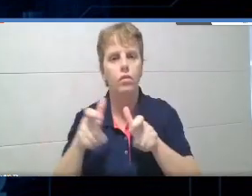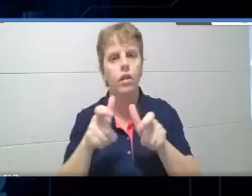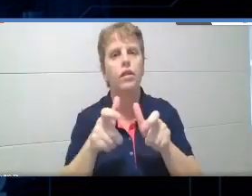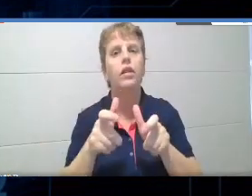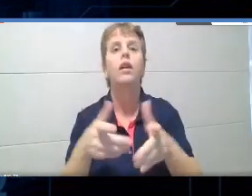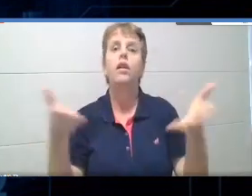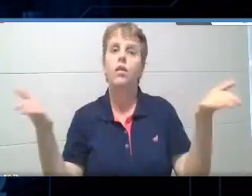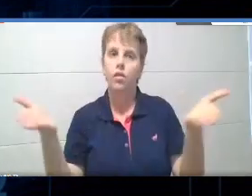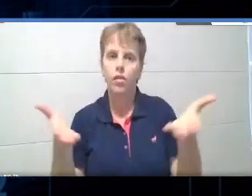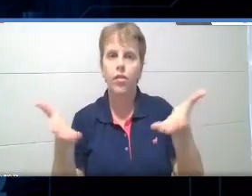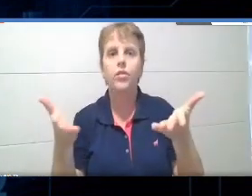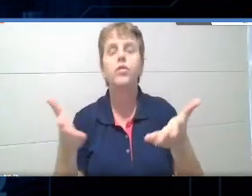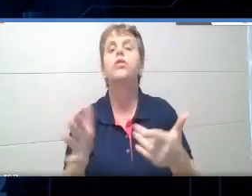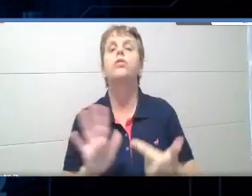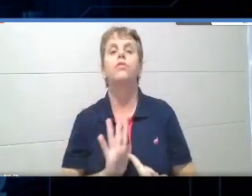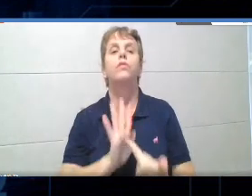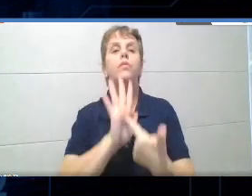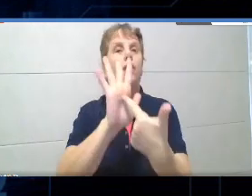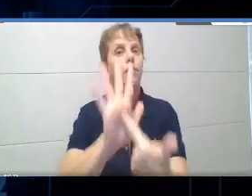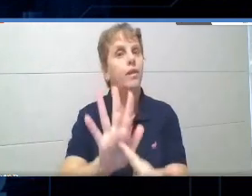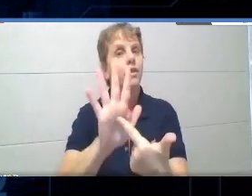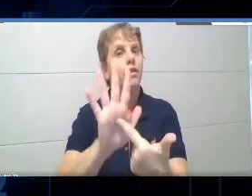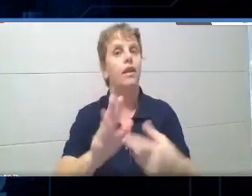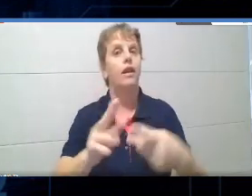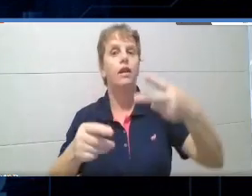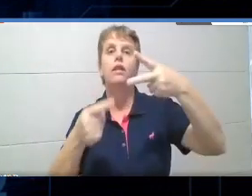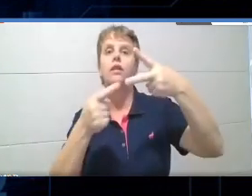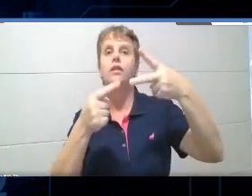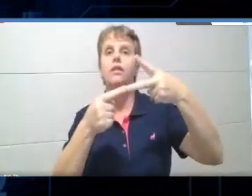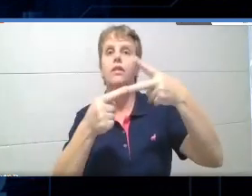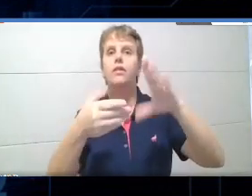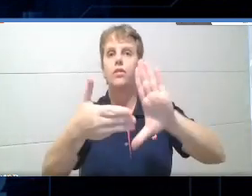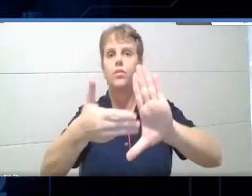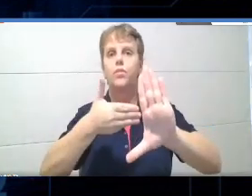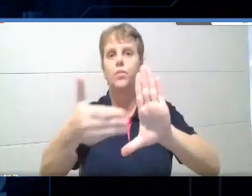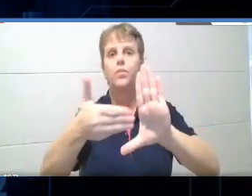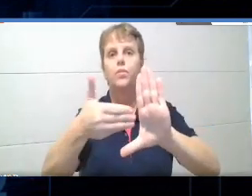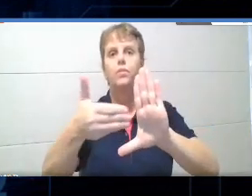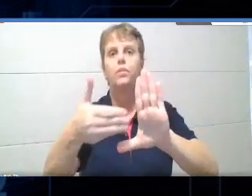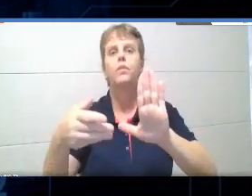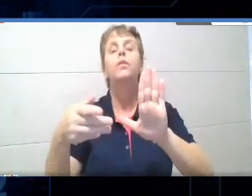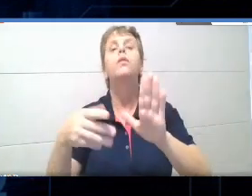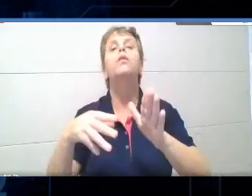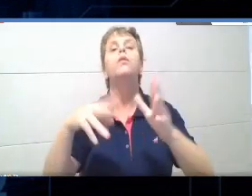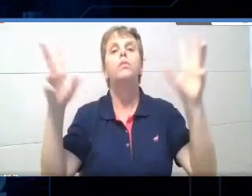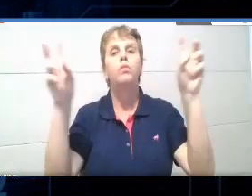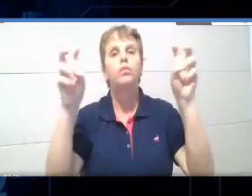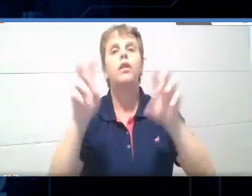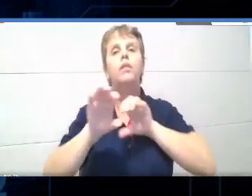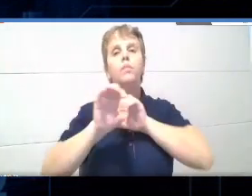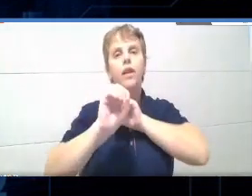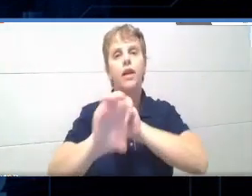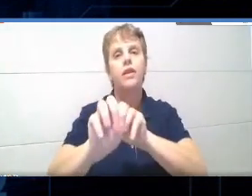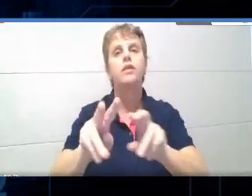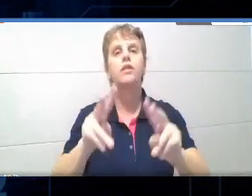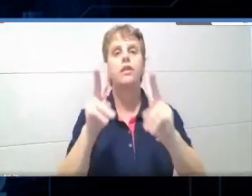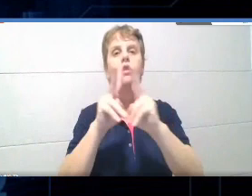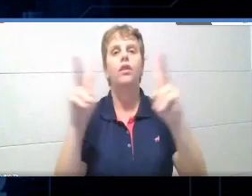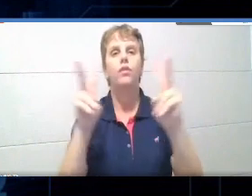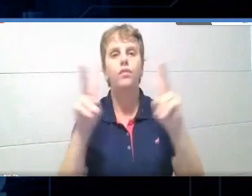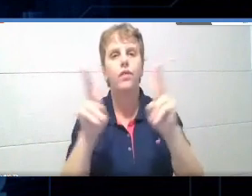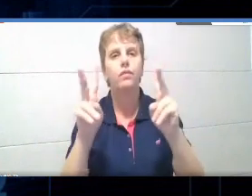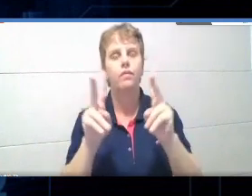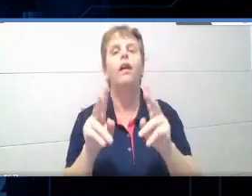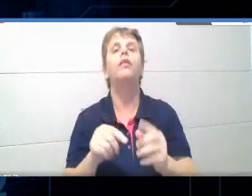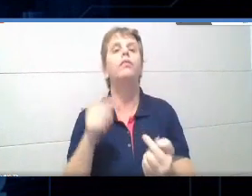estamos aqui para transmitir a nossa segunda webinar, né, da série Educando Online. Então, é com relação a esse contexto que